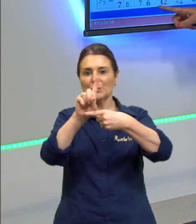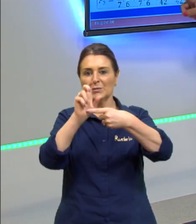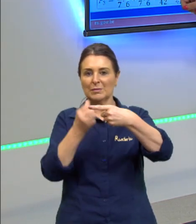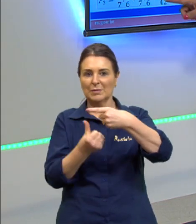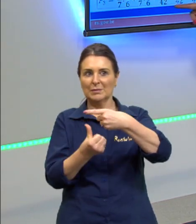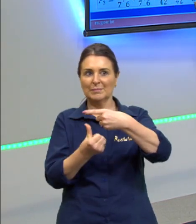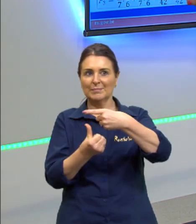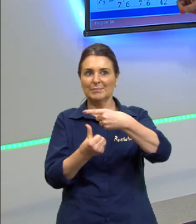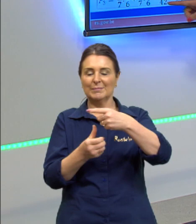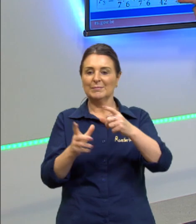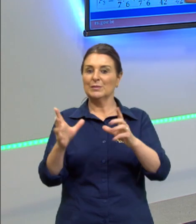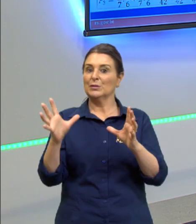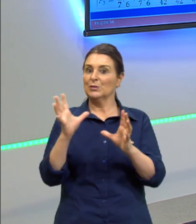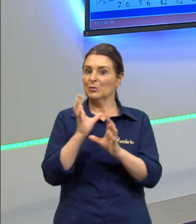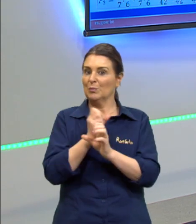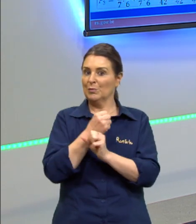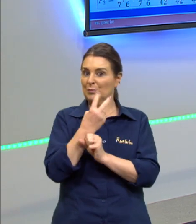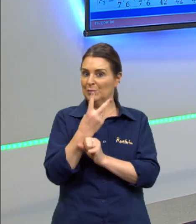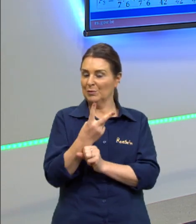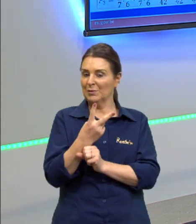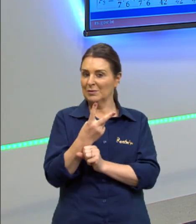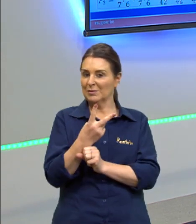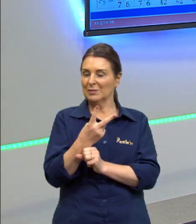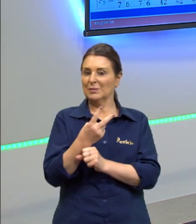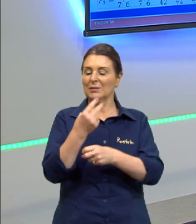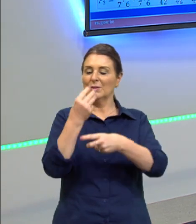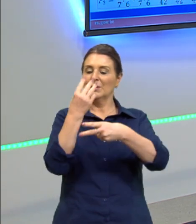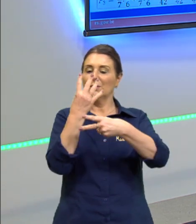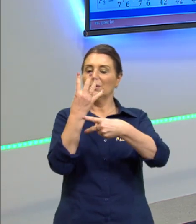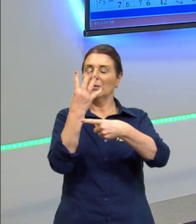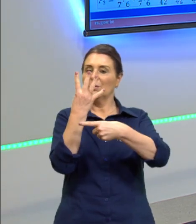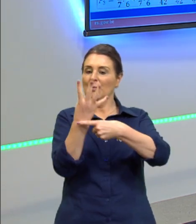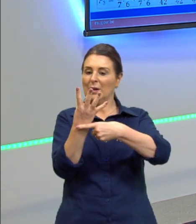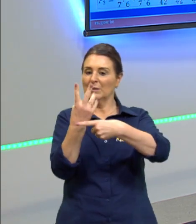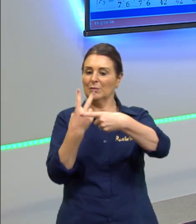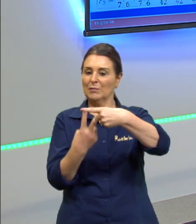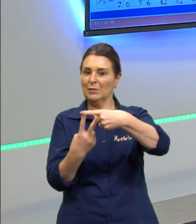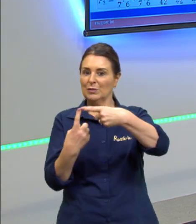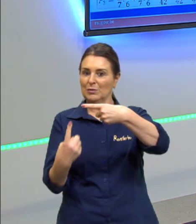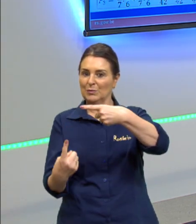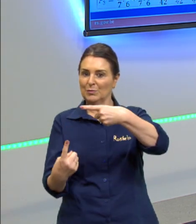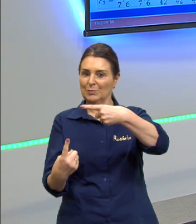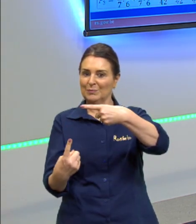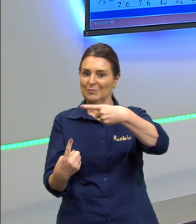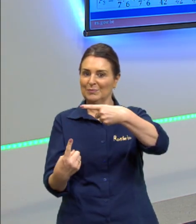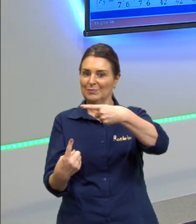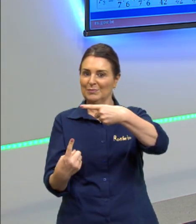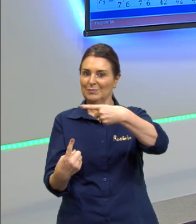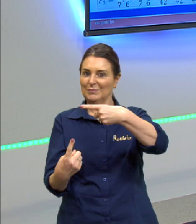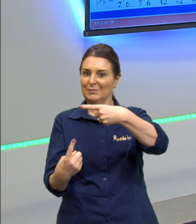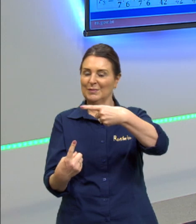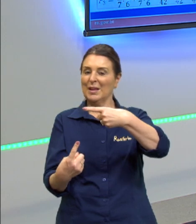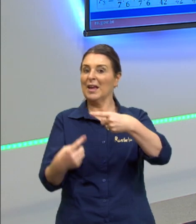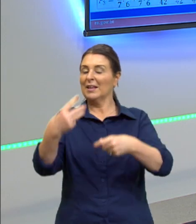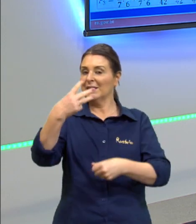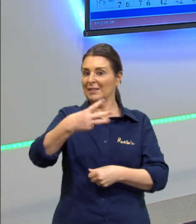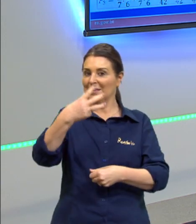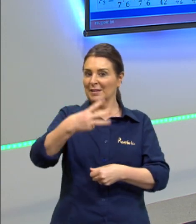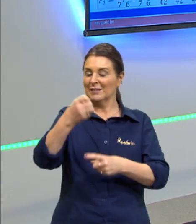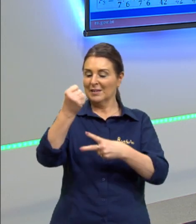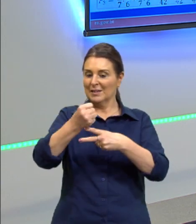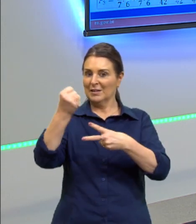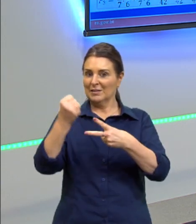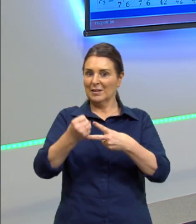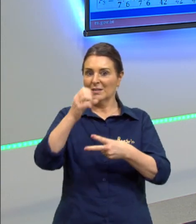somando esses dois eu tenho aí quatro vinte e um avos ou seja essa terceira probabilidade é de 0